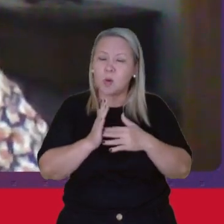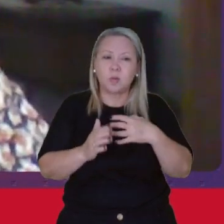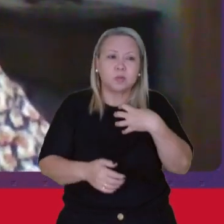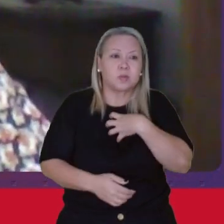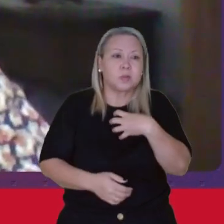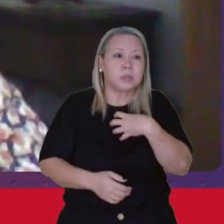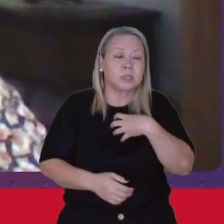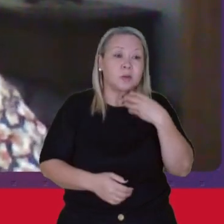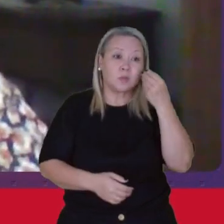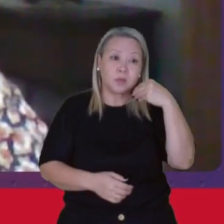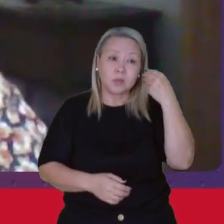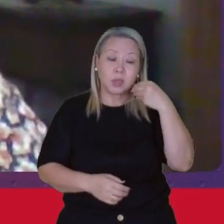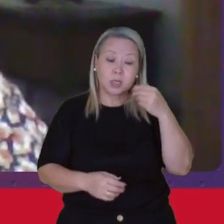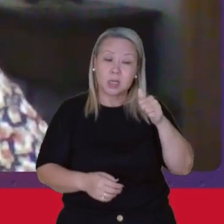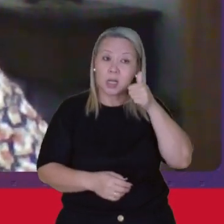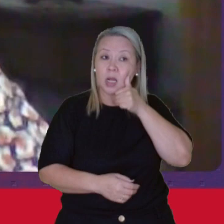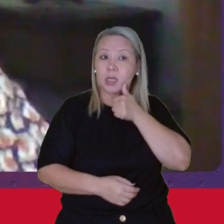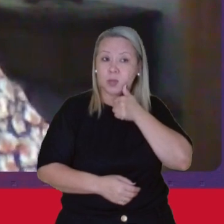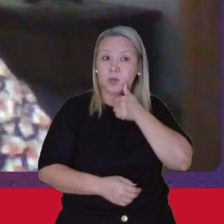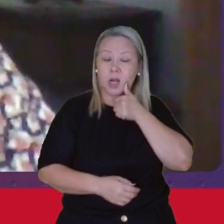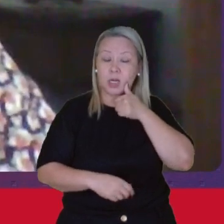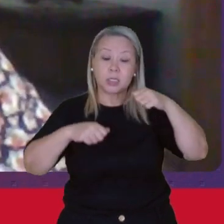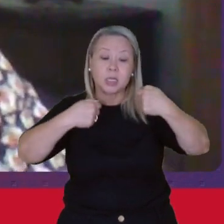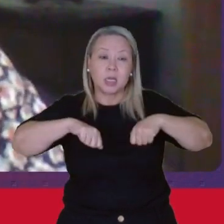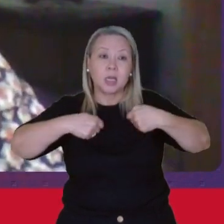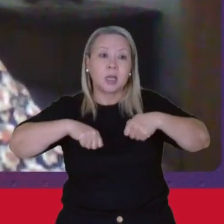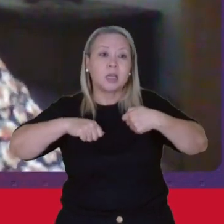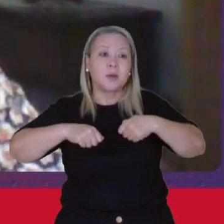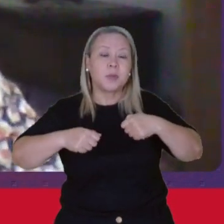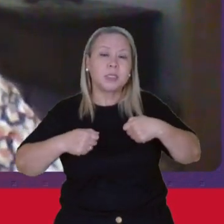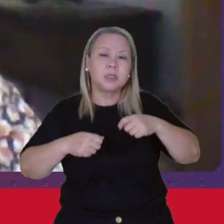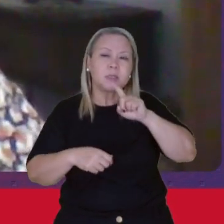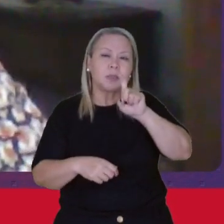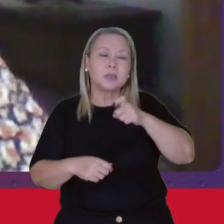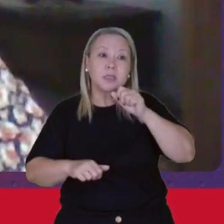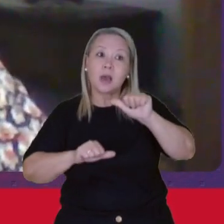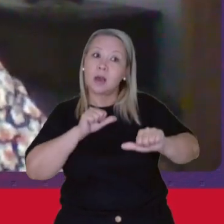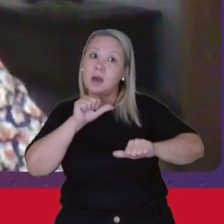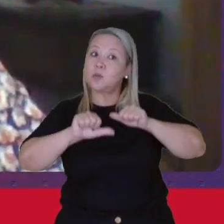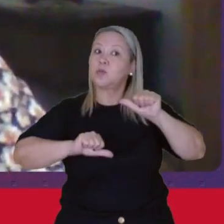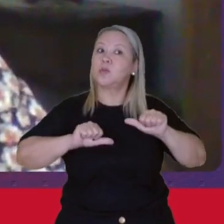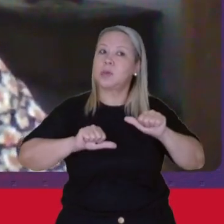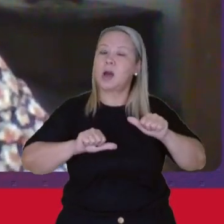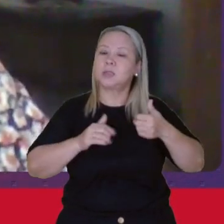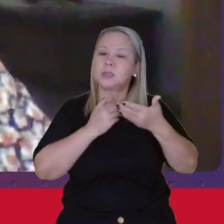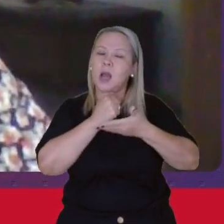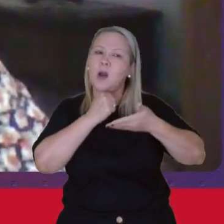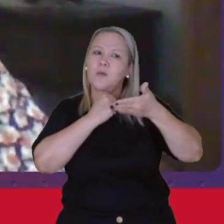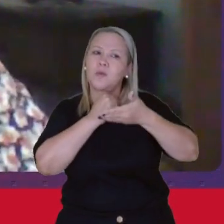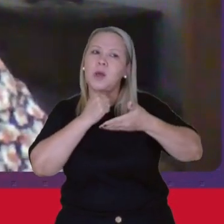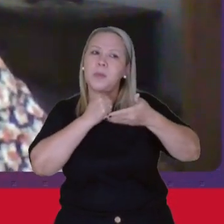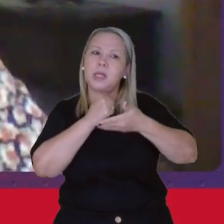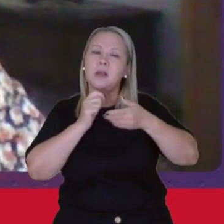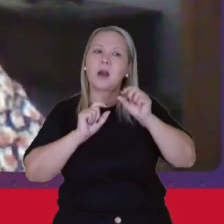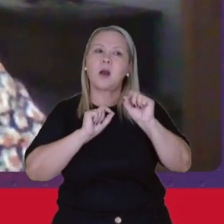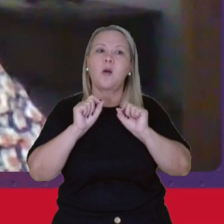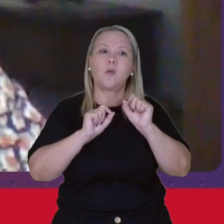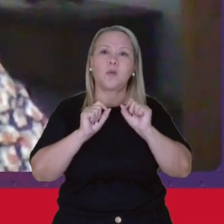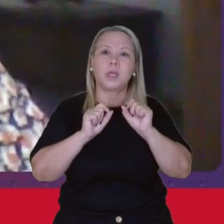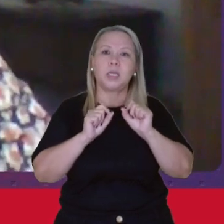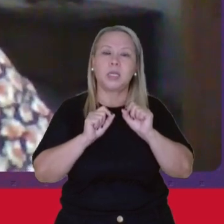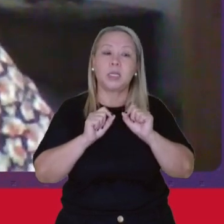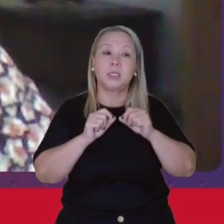Nas mulheres Que precisa Ser alterada E é fundamental Se